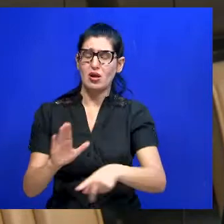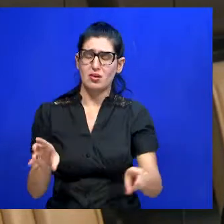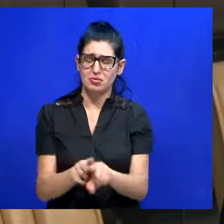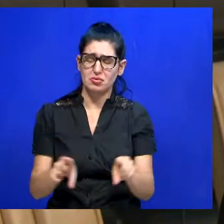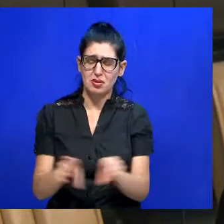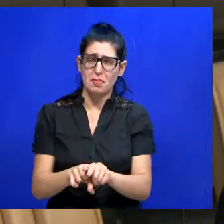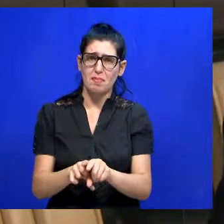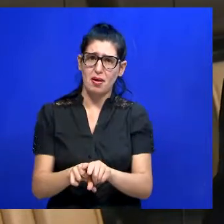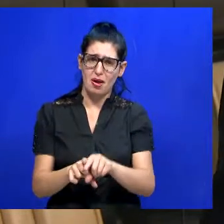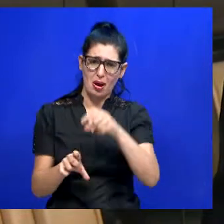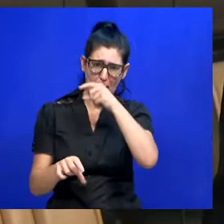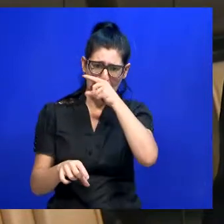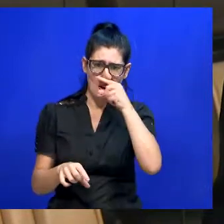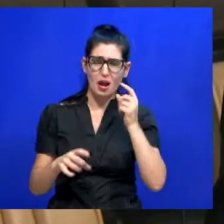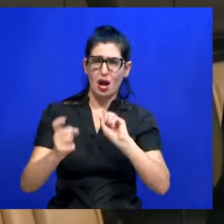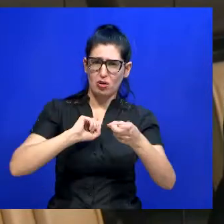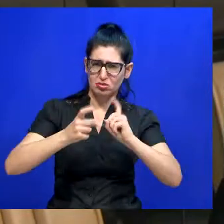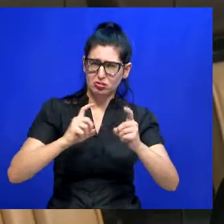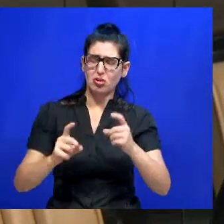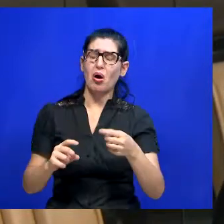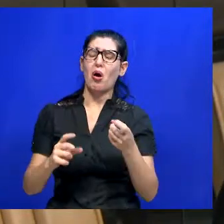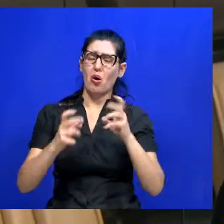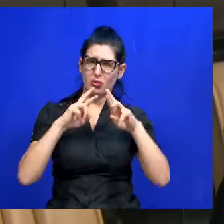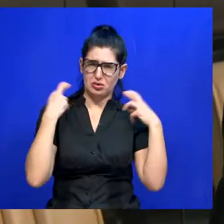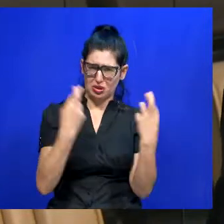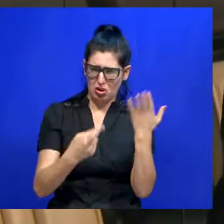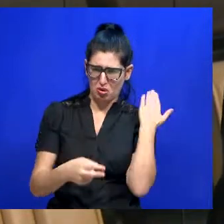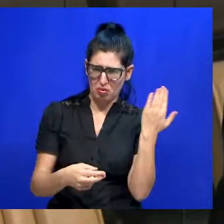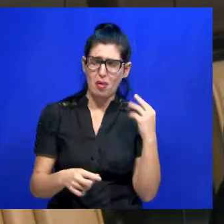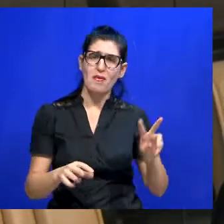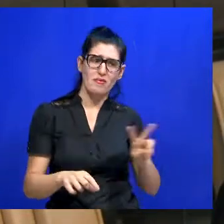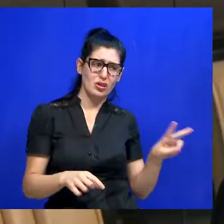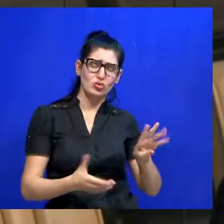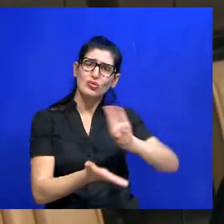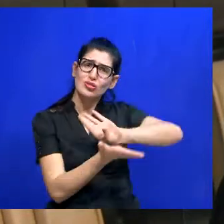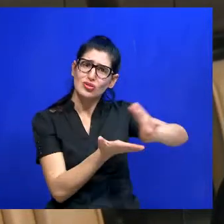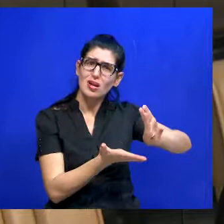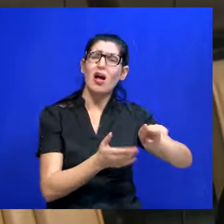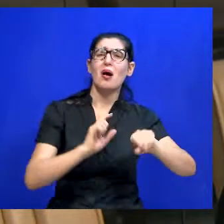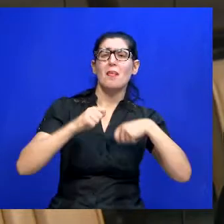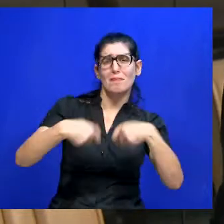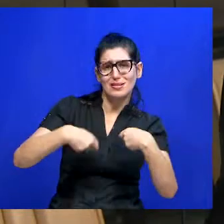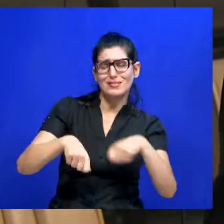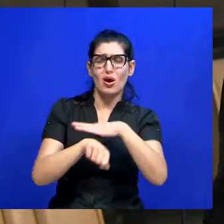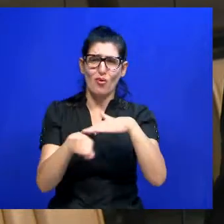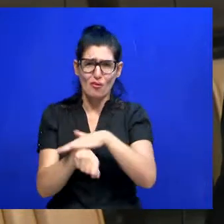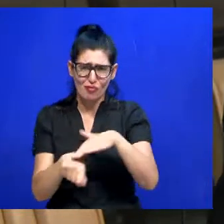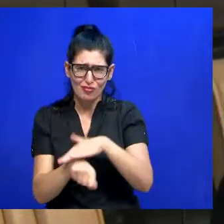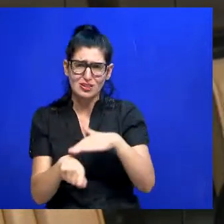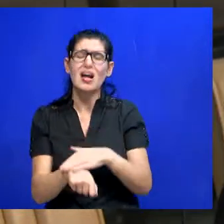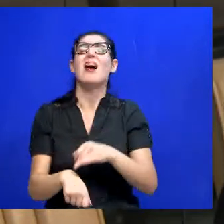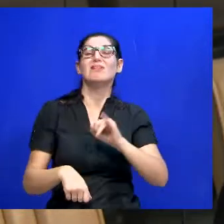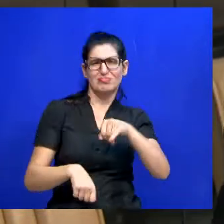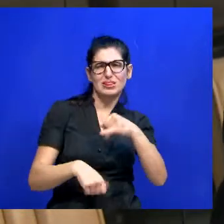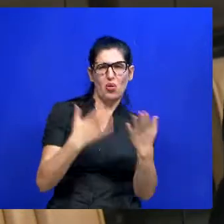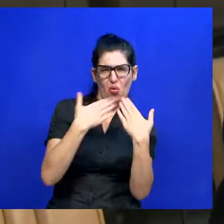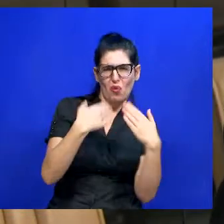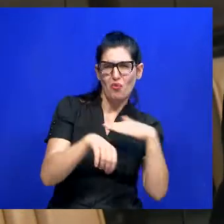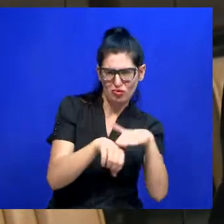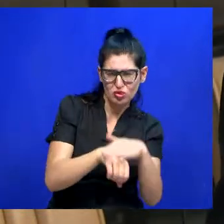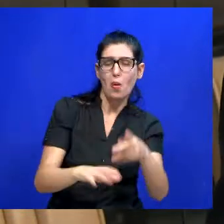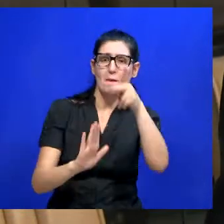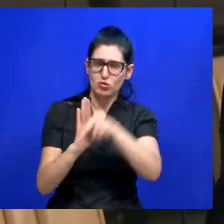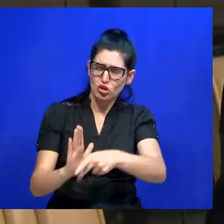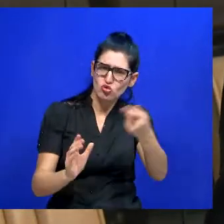ordem do dia nas sessões anteriores. Os vereadores decidiram retirar para haver maior diálogo. Pelo jeito houve o diálogo e este projeto